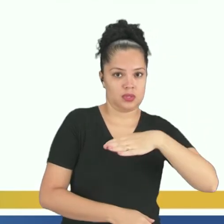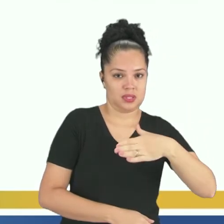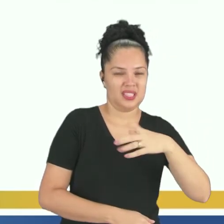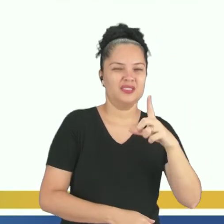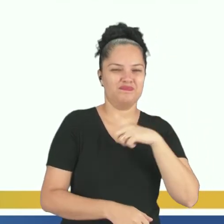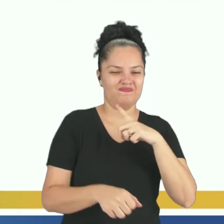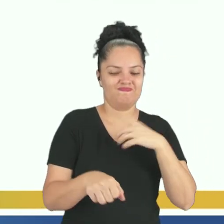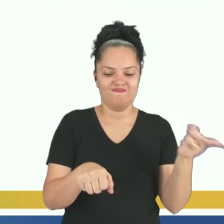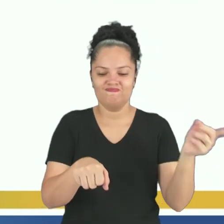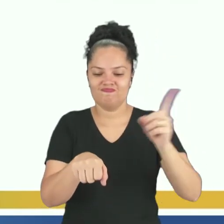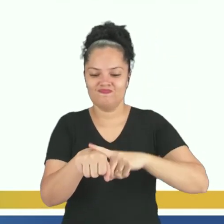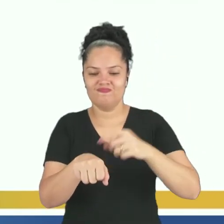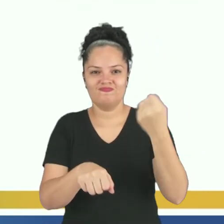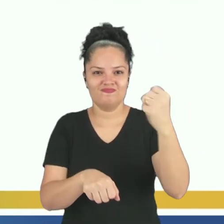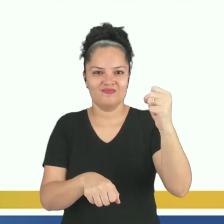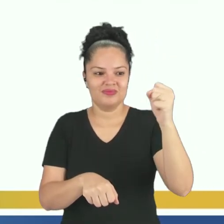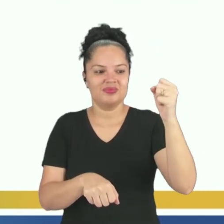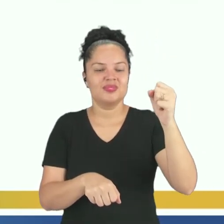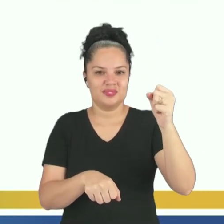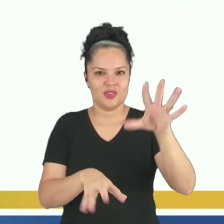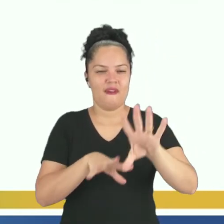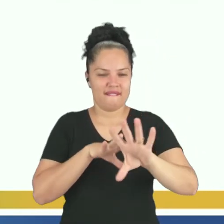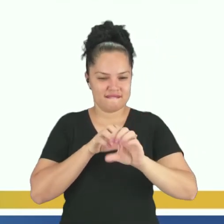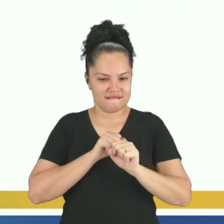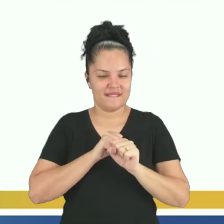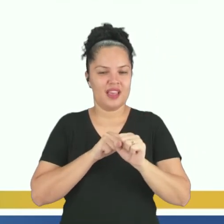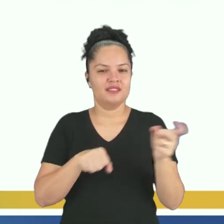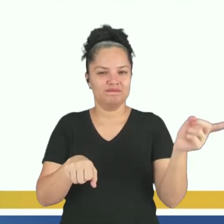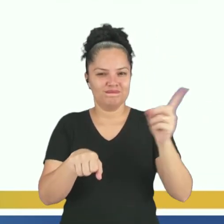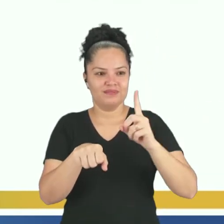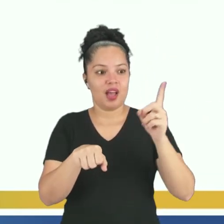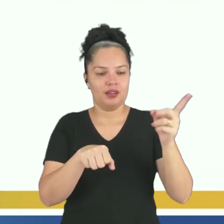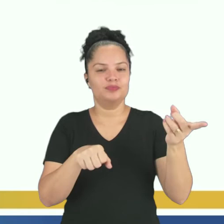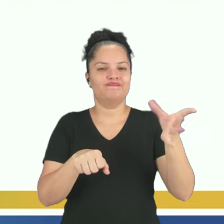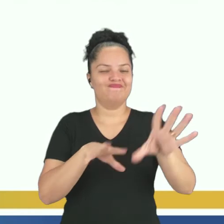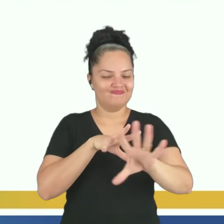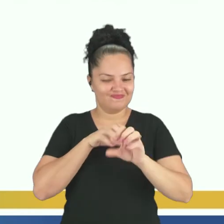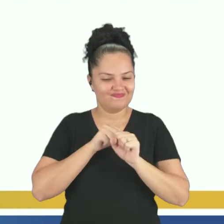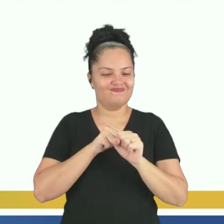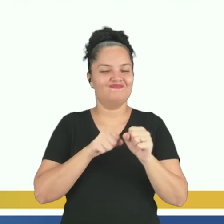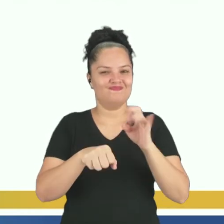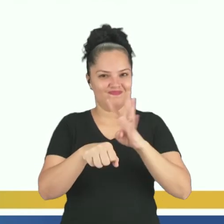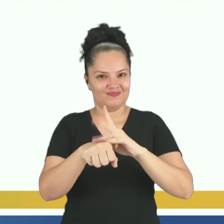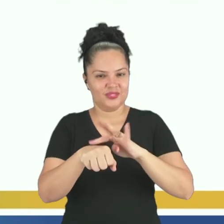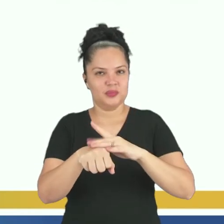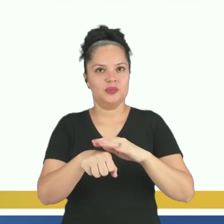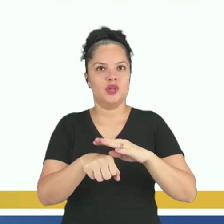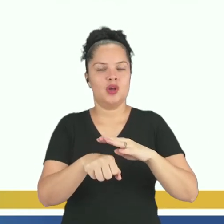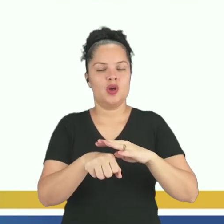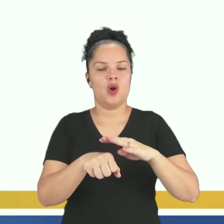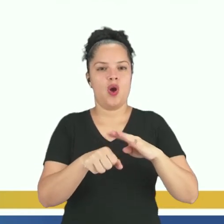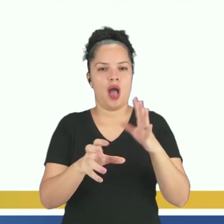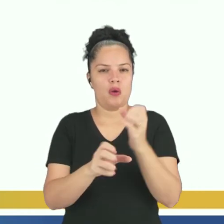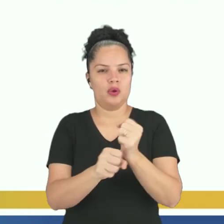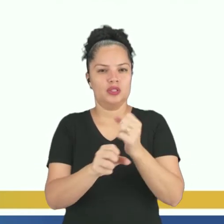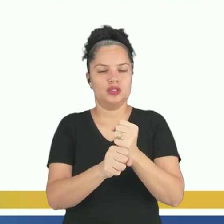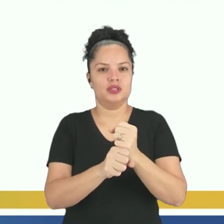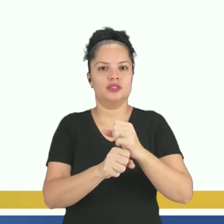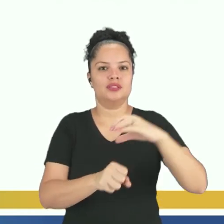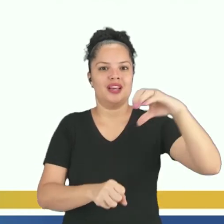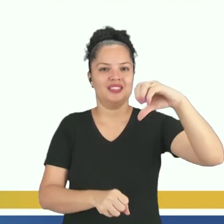infectados pela doença. Se os números nessa localidade registraram um total de 9 mil casos de Covid-19,